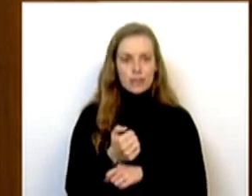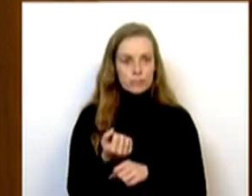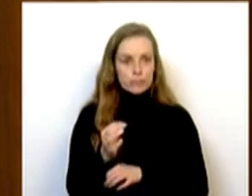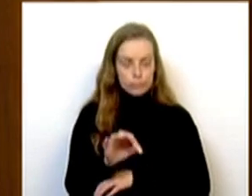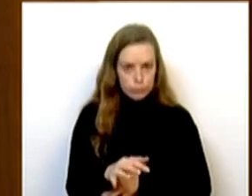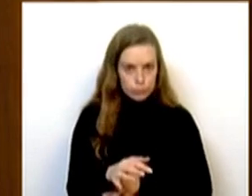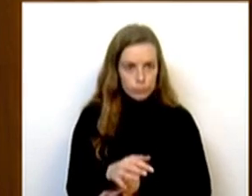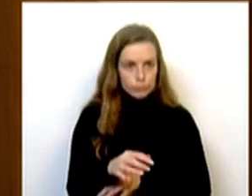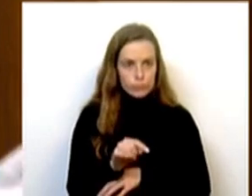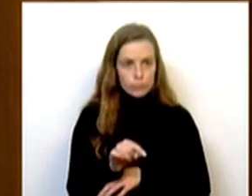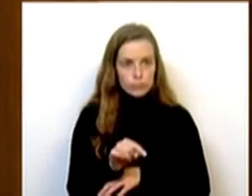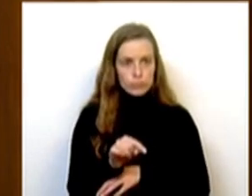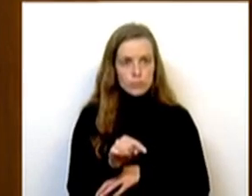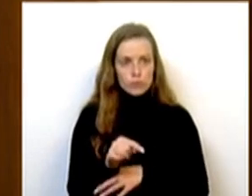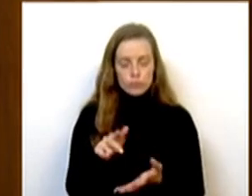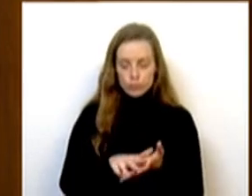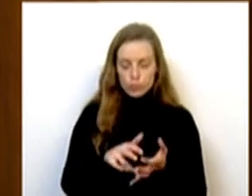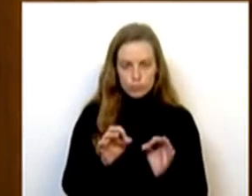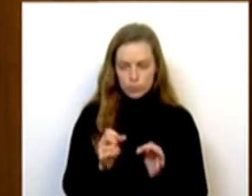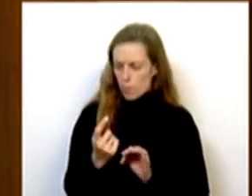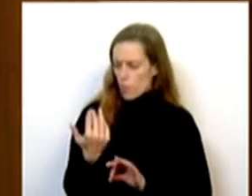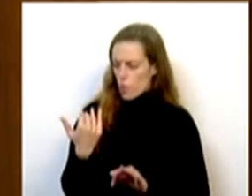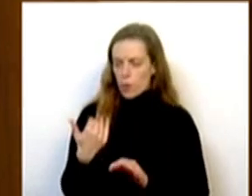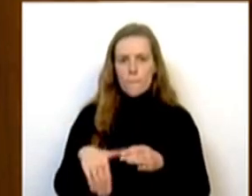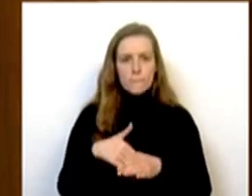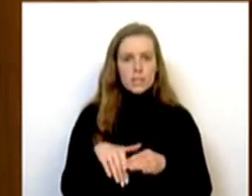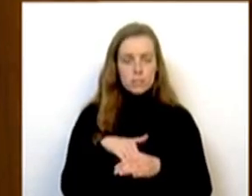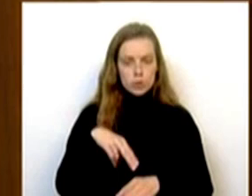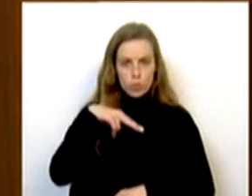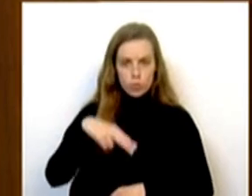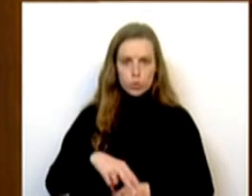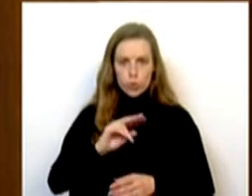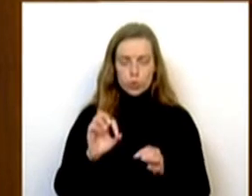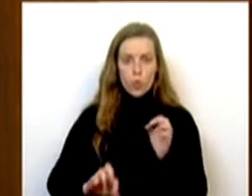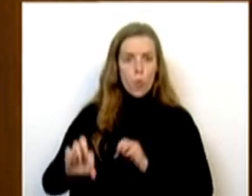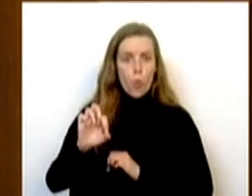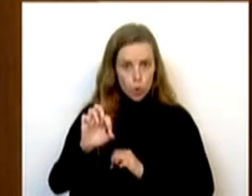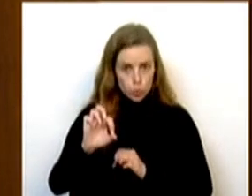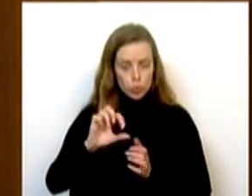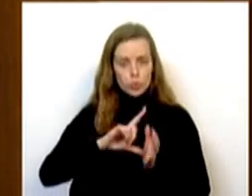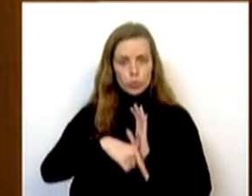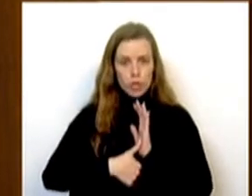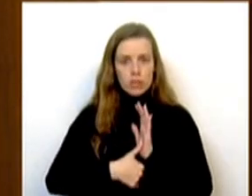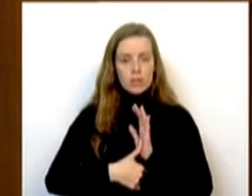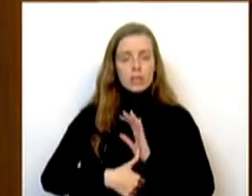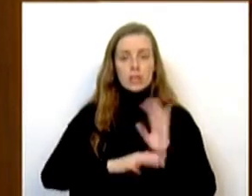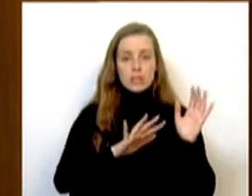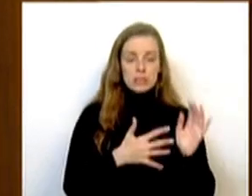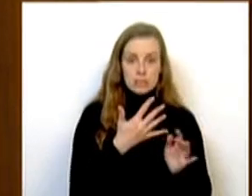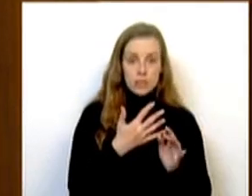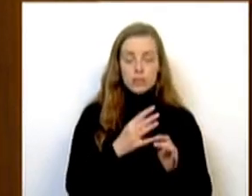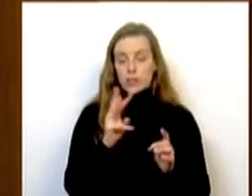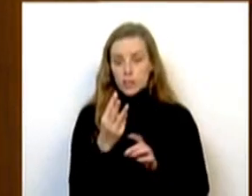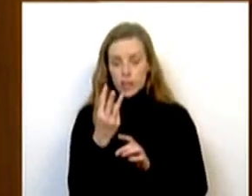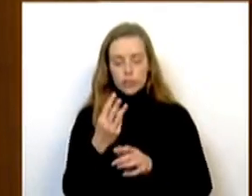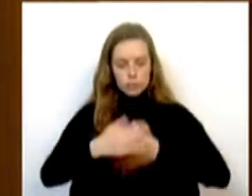aproveia há pouco a participação portuguesa em oito projetos, três enquanto participante ativo e cinco com o Estituto